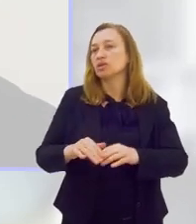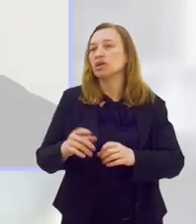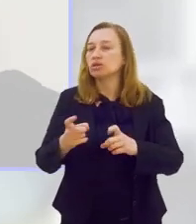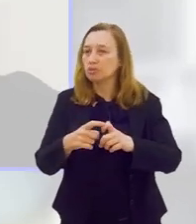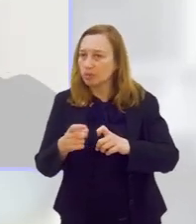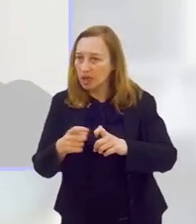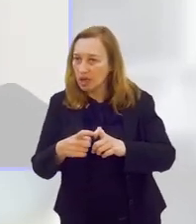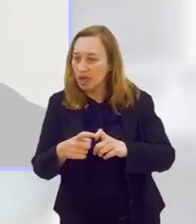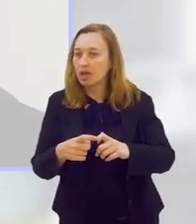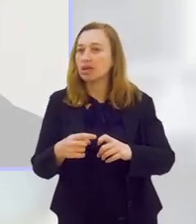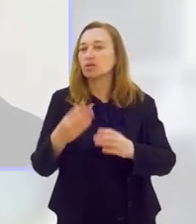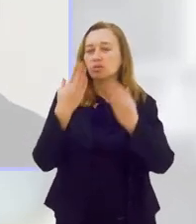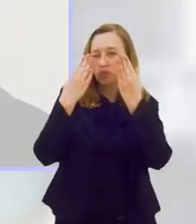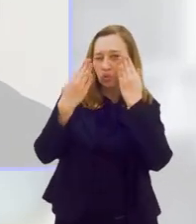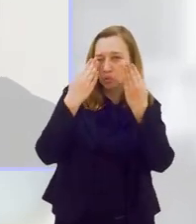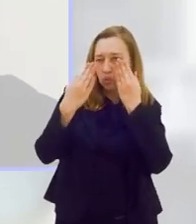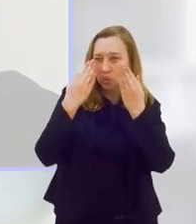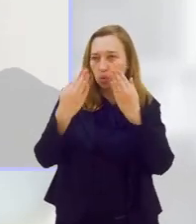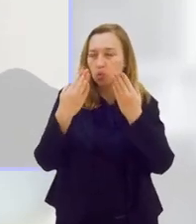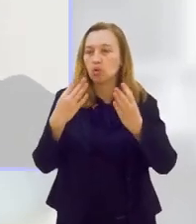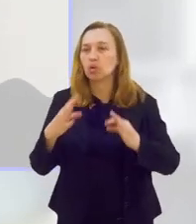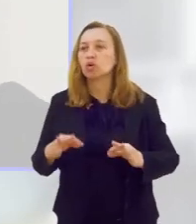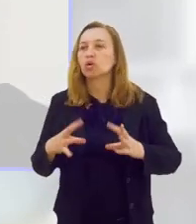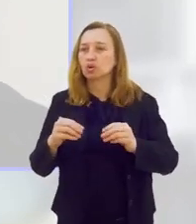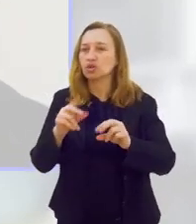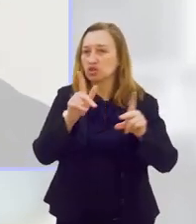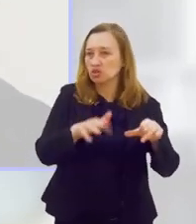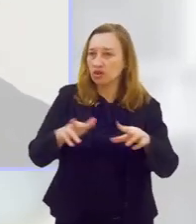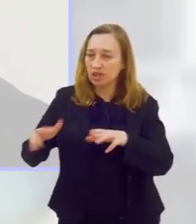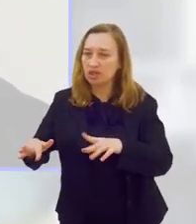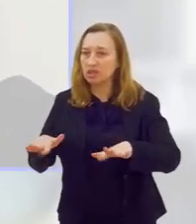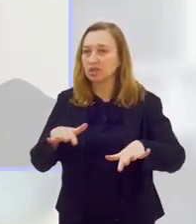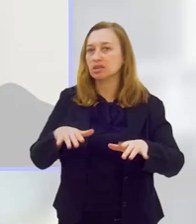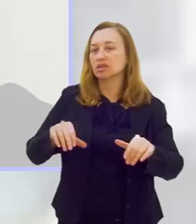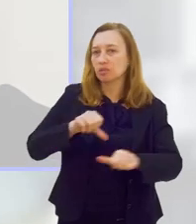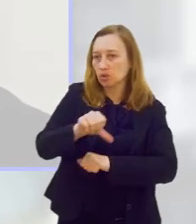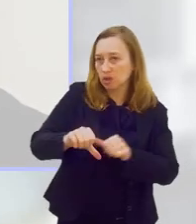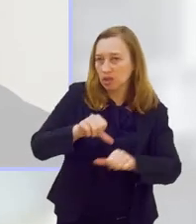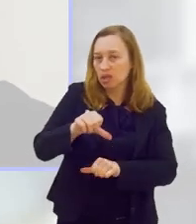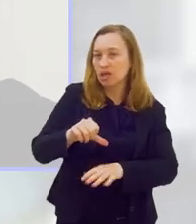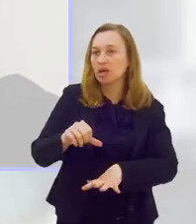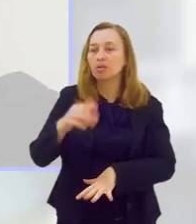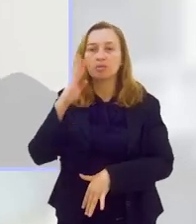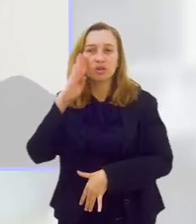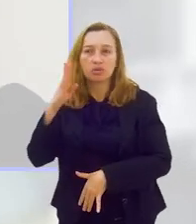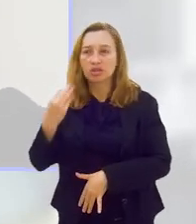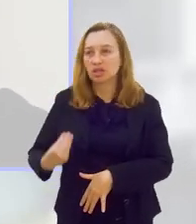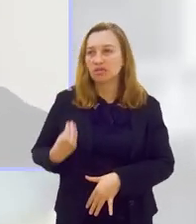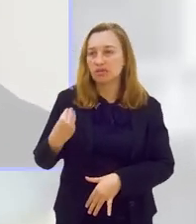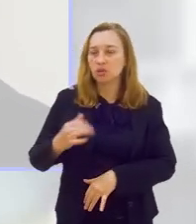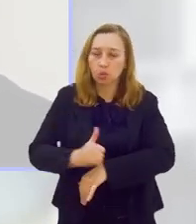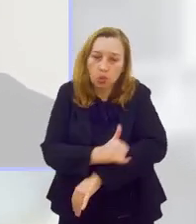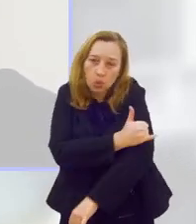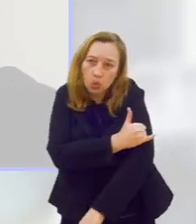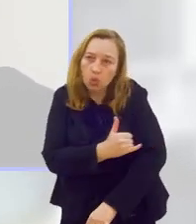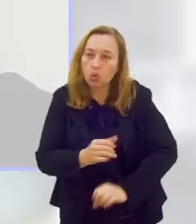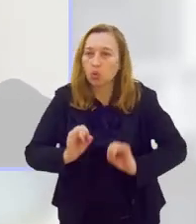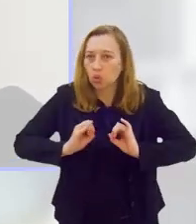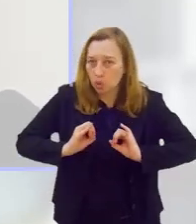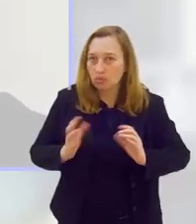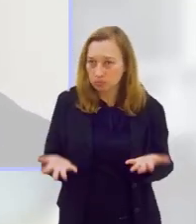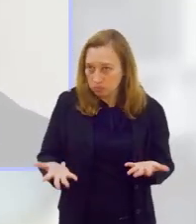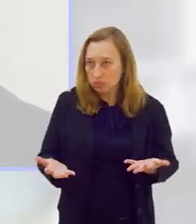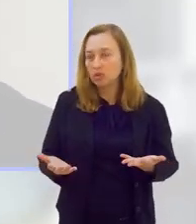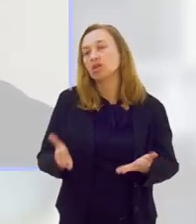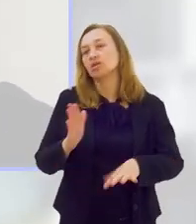psicólogo, faz toda a diferença na mudança, principalmente na vida do obeso, do seu obeso, que é onde tem mais